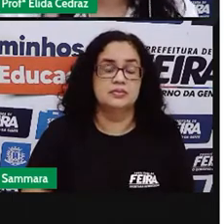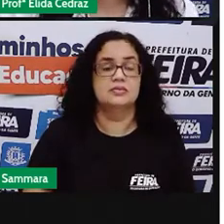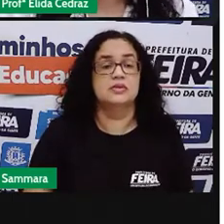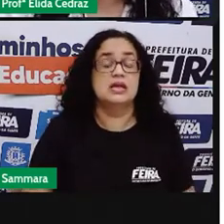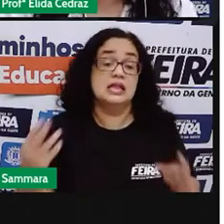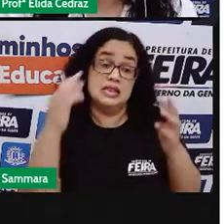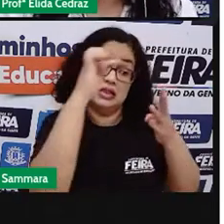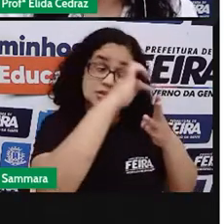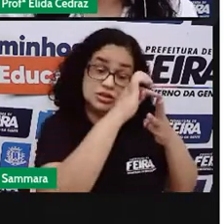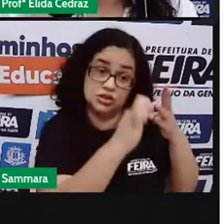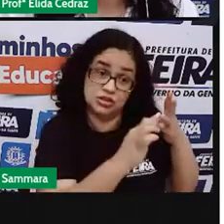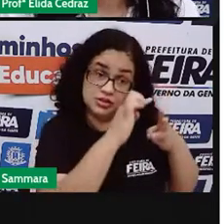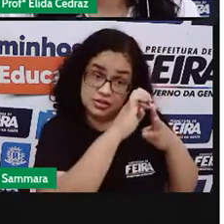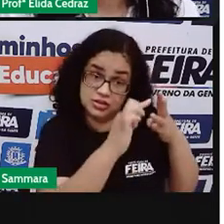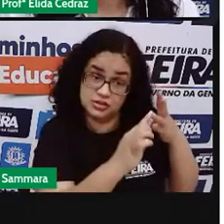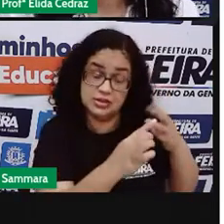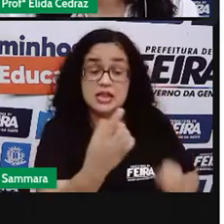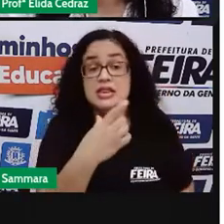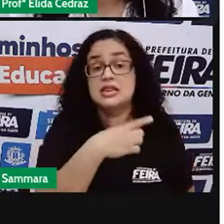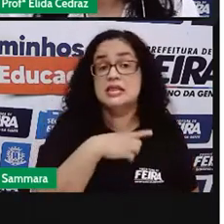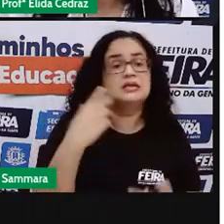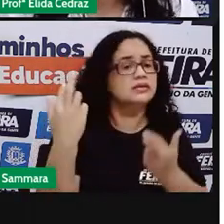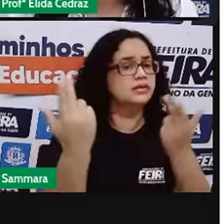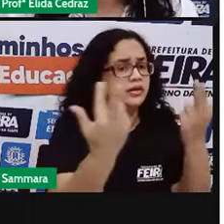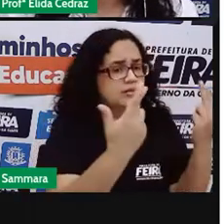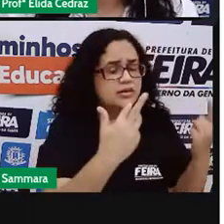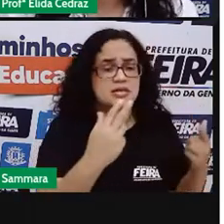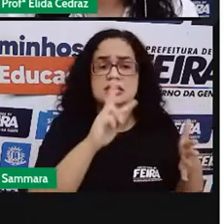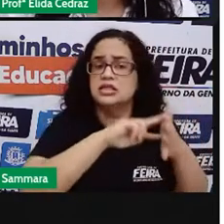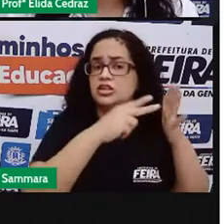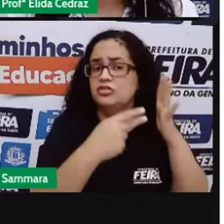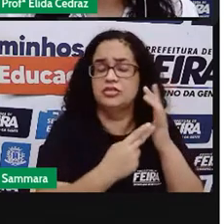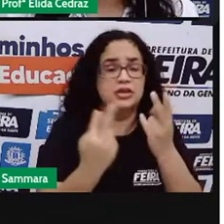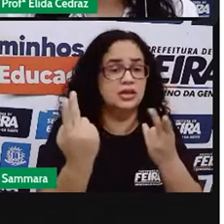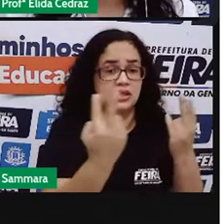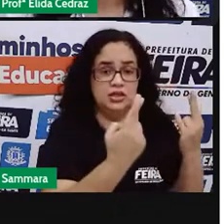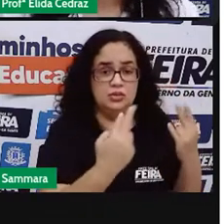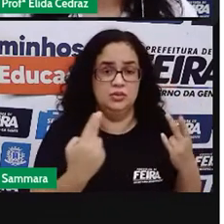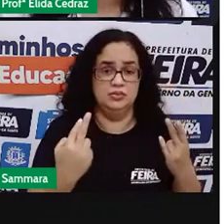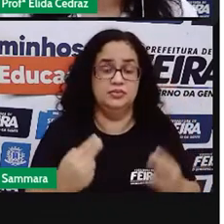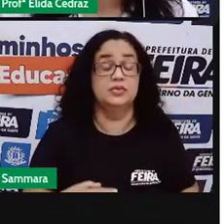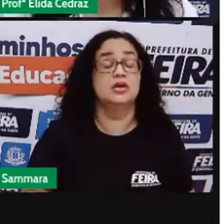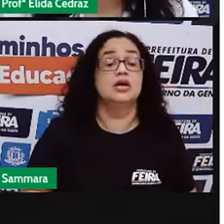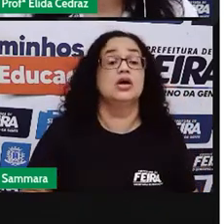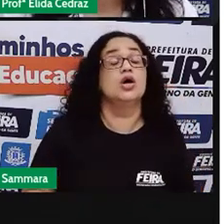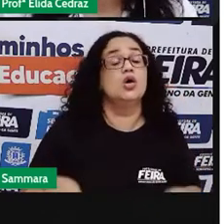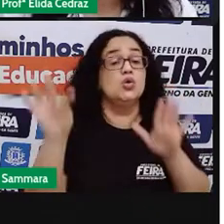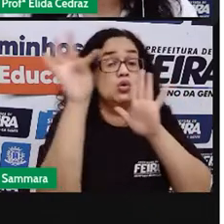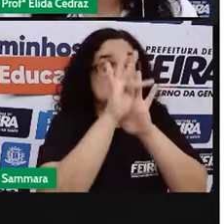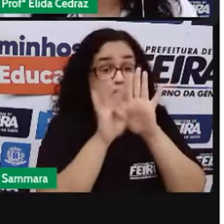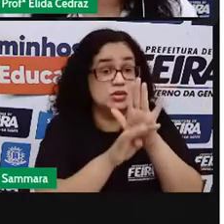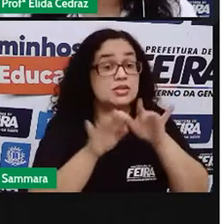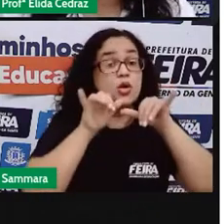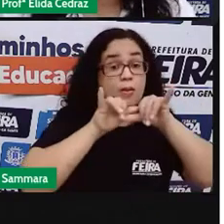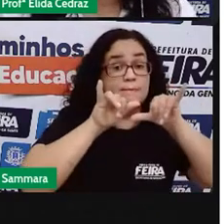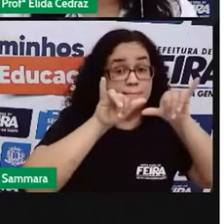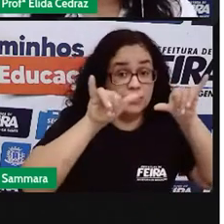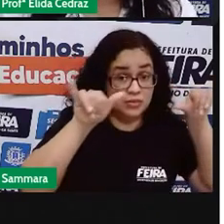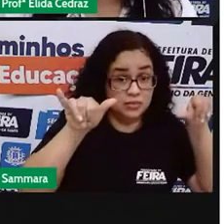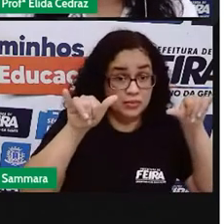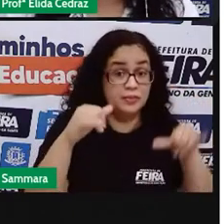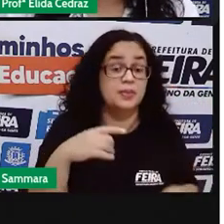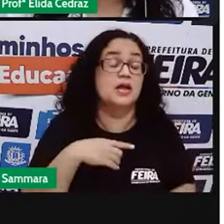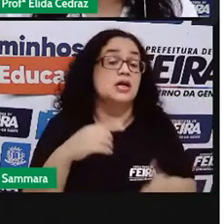As três têm a mesma função. Os textos publicitários